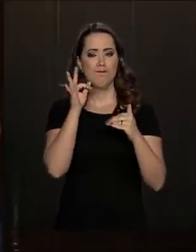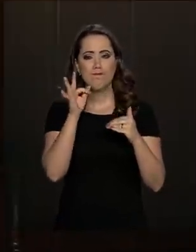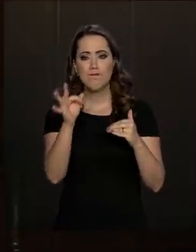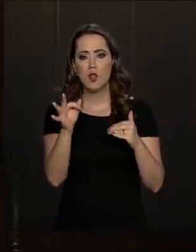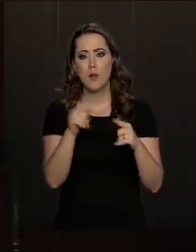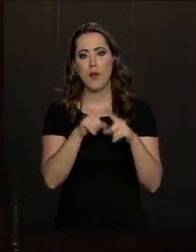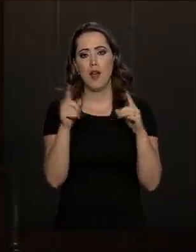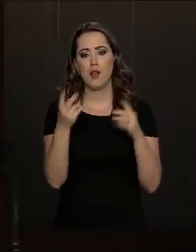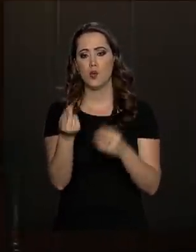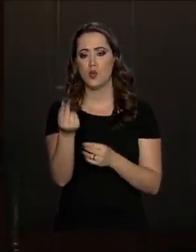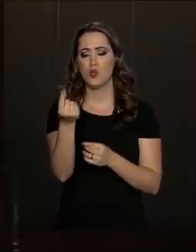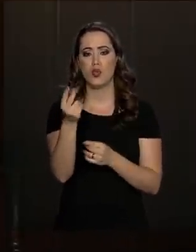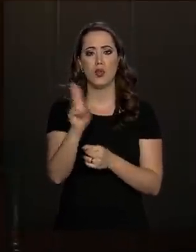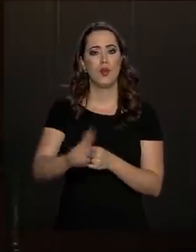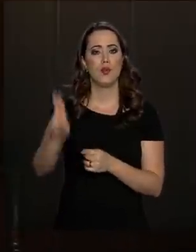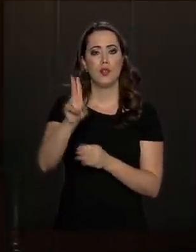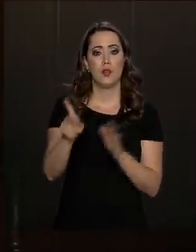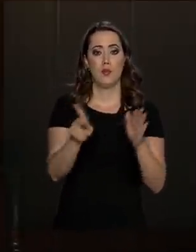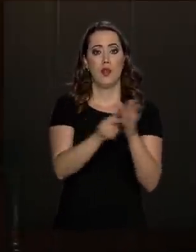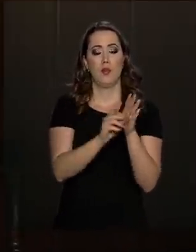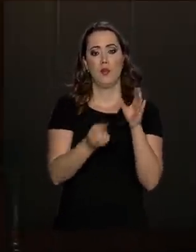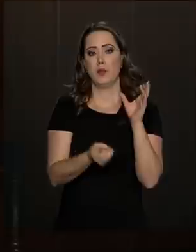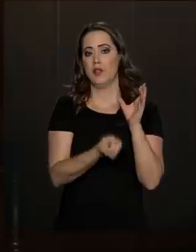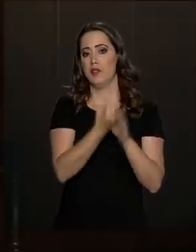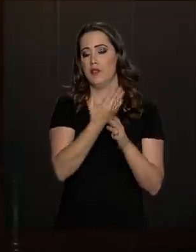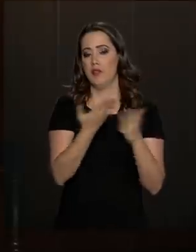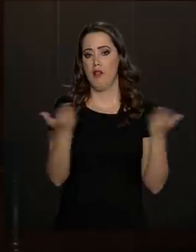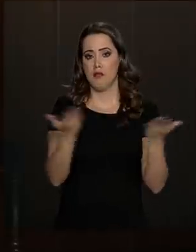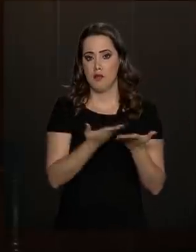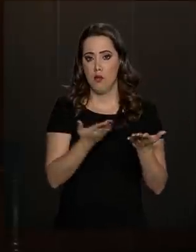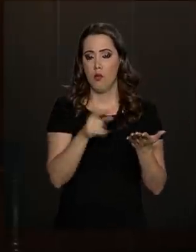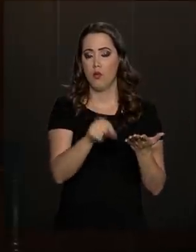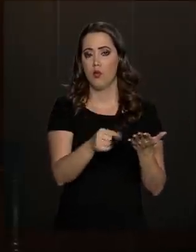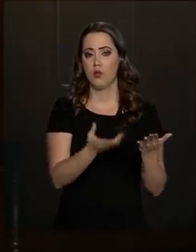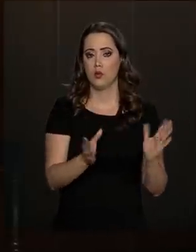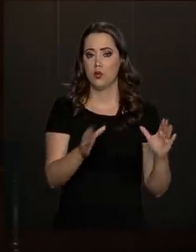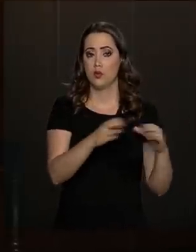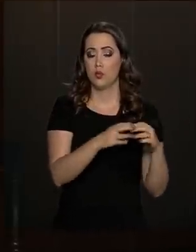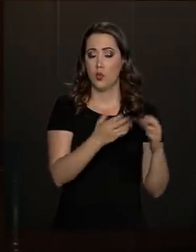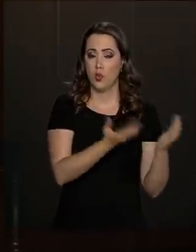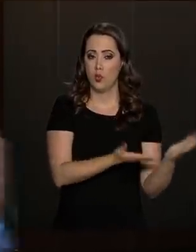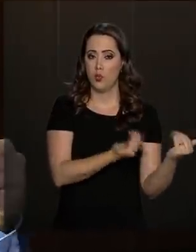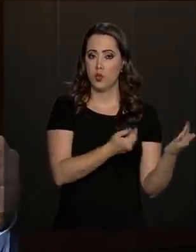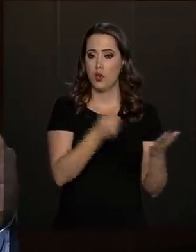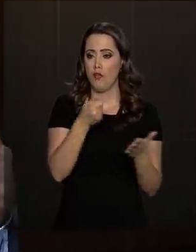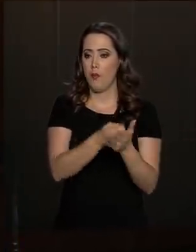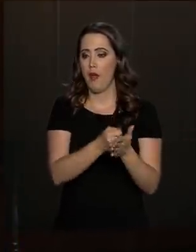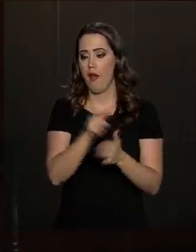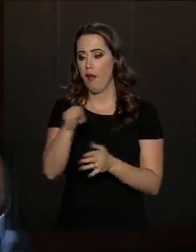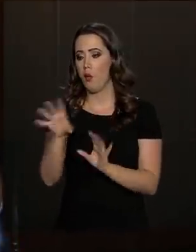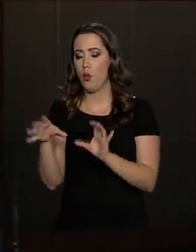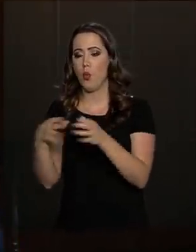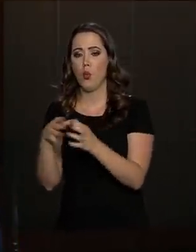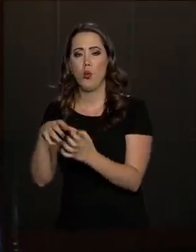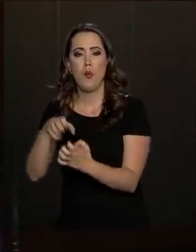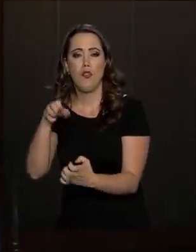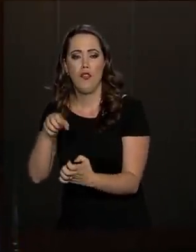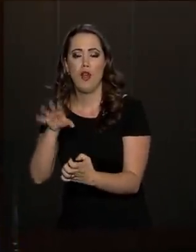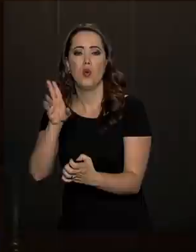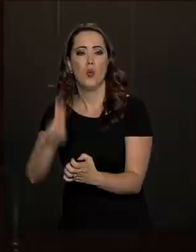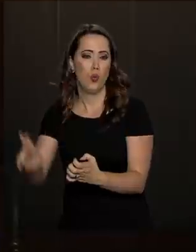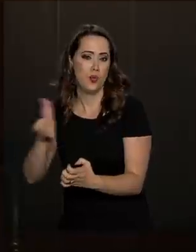mas os recursos são consumidos pela própria geração contemporânea, porque o jovem paga e o velho consome, aquilo é destruído